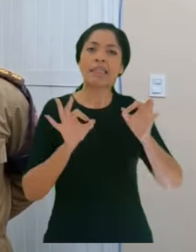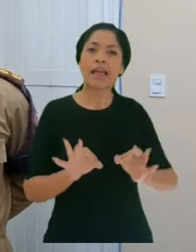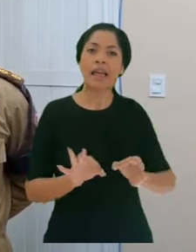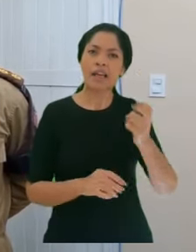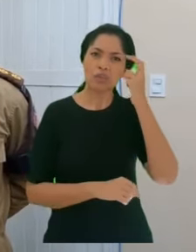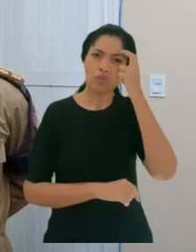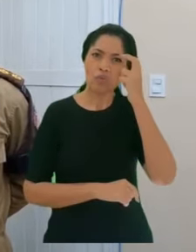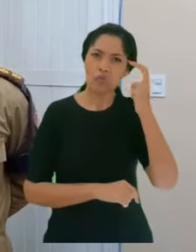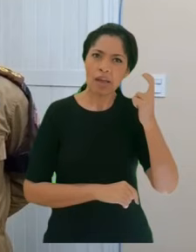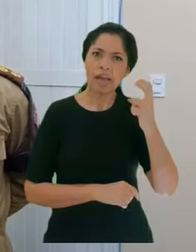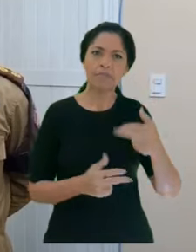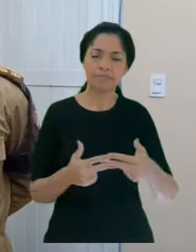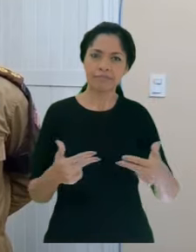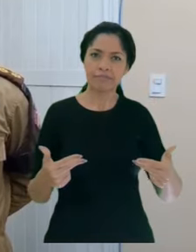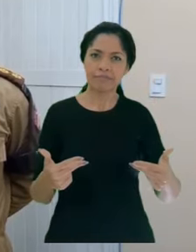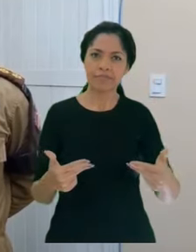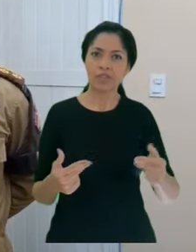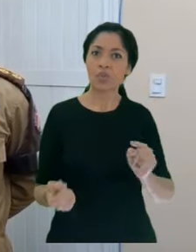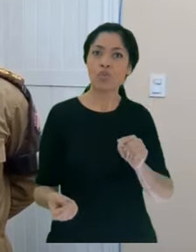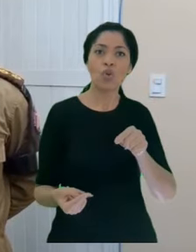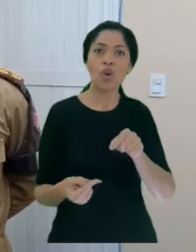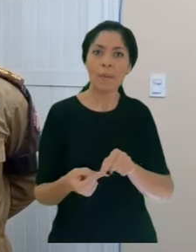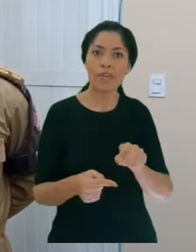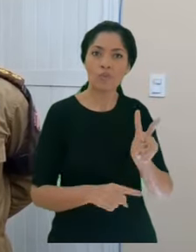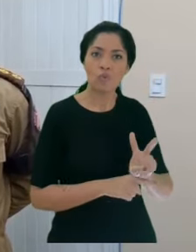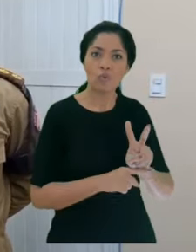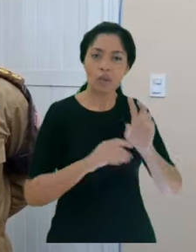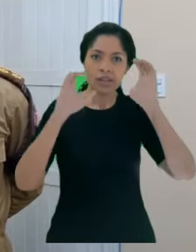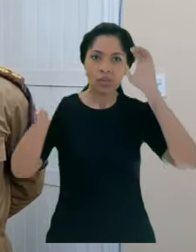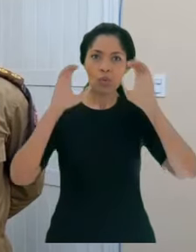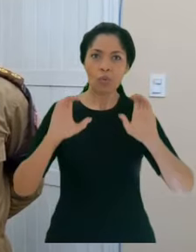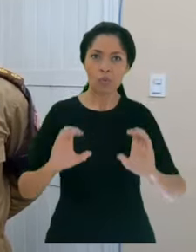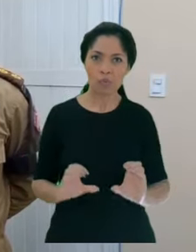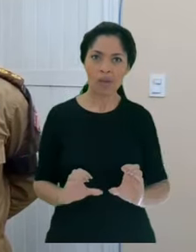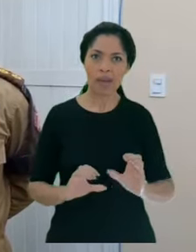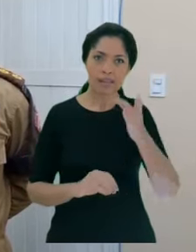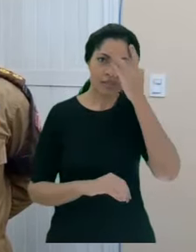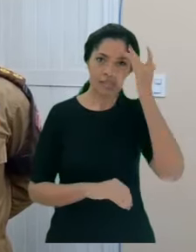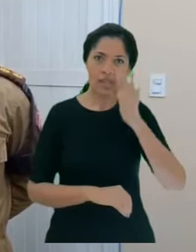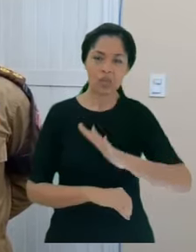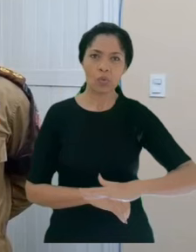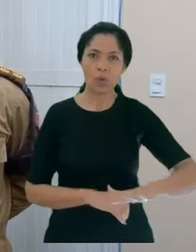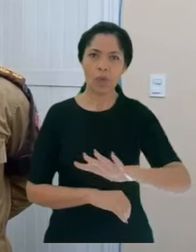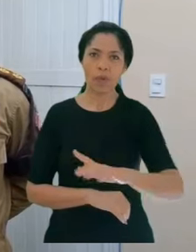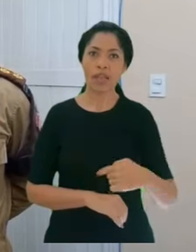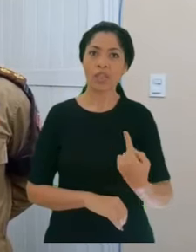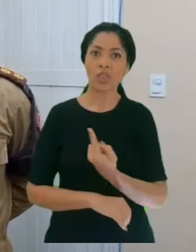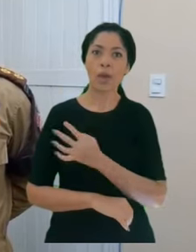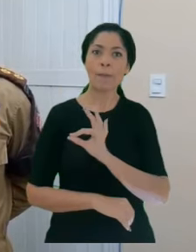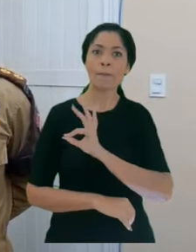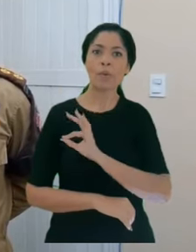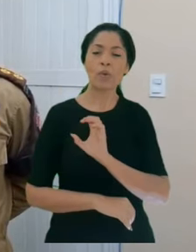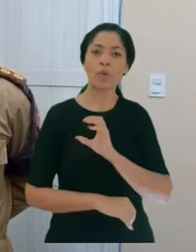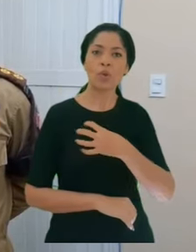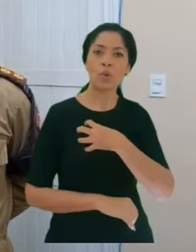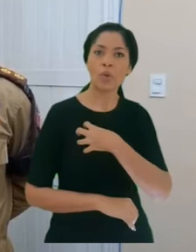nesse tipo de ocorrência. Tendo sempre como norte a defesa do cidadão e da sociedade. PMBA, uma